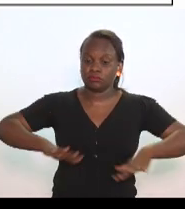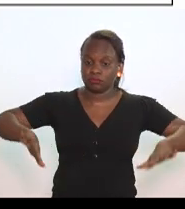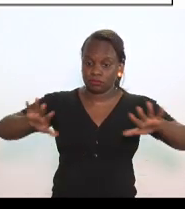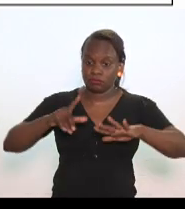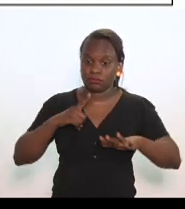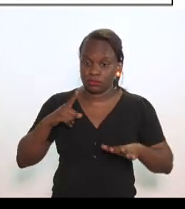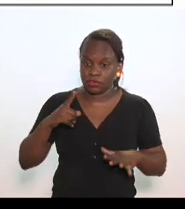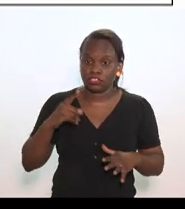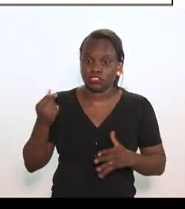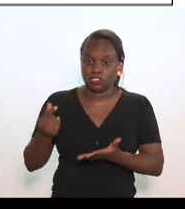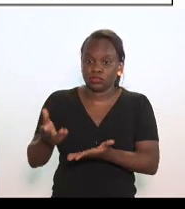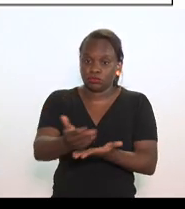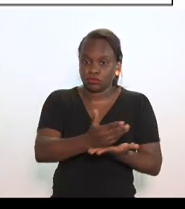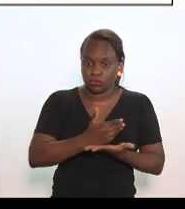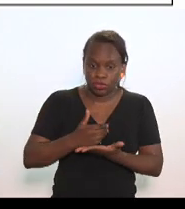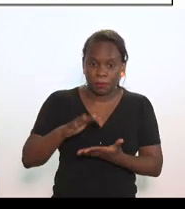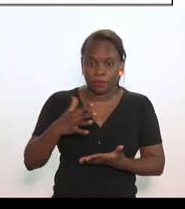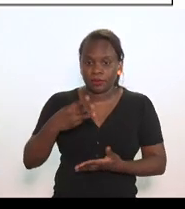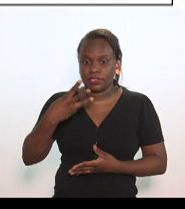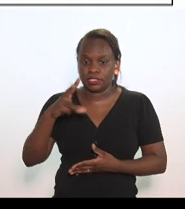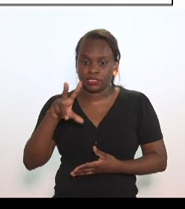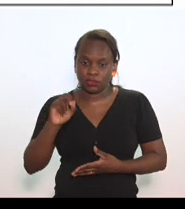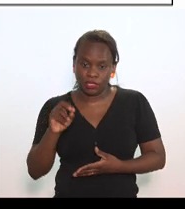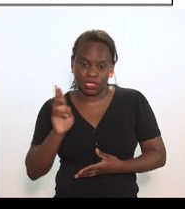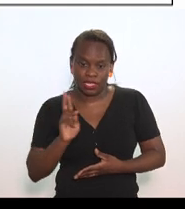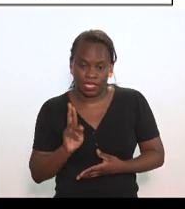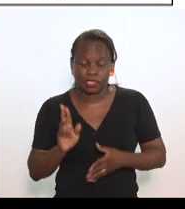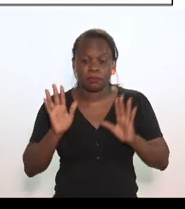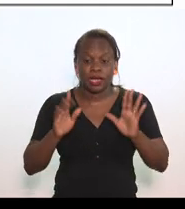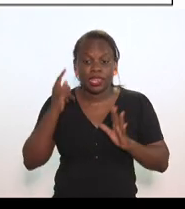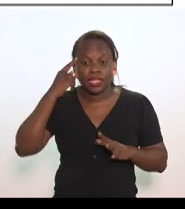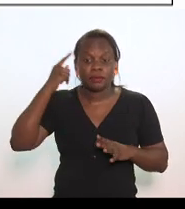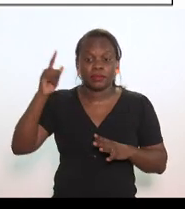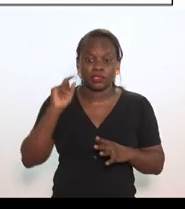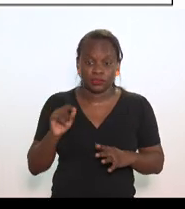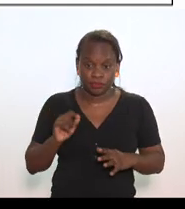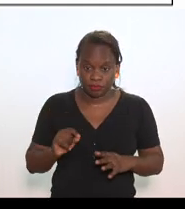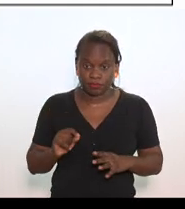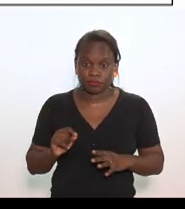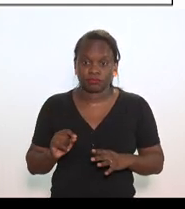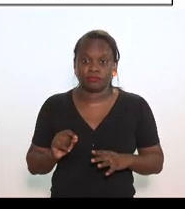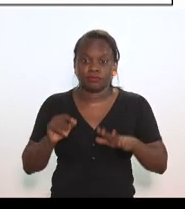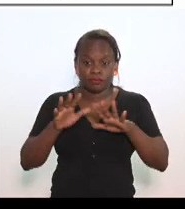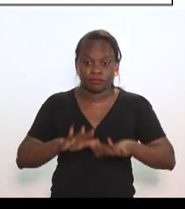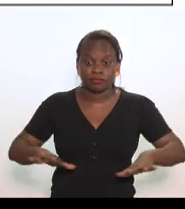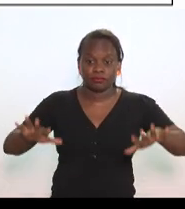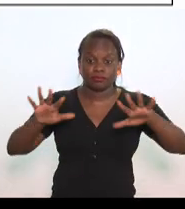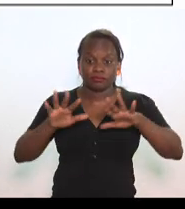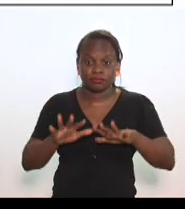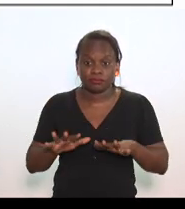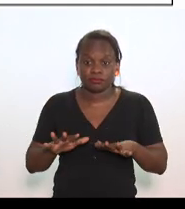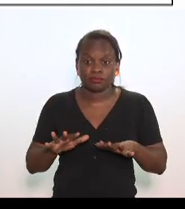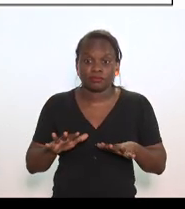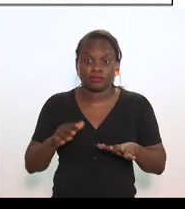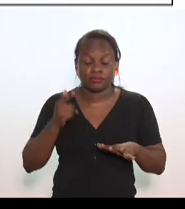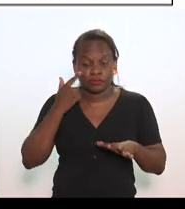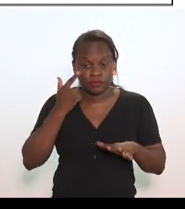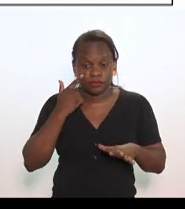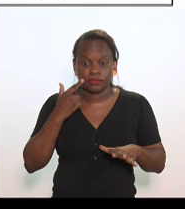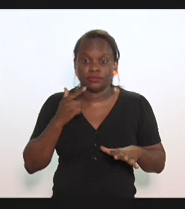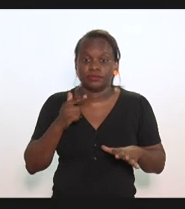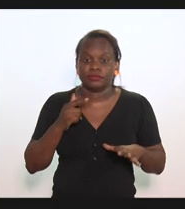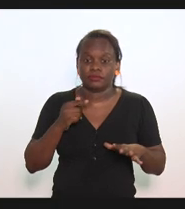uma arrecadação de em torno de 350 reais, mas vale lembrar que o cenário é de migração